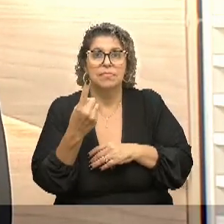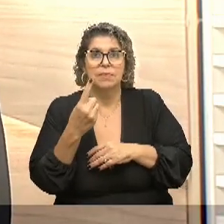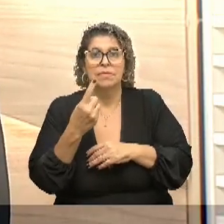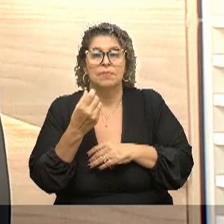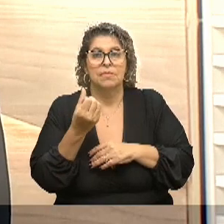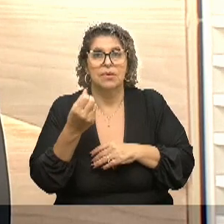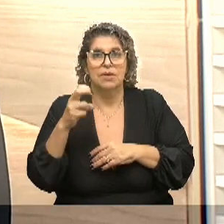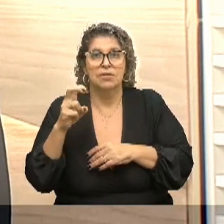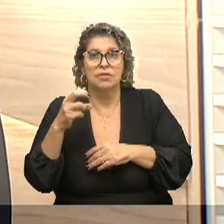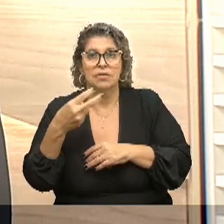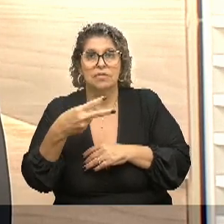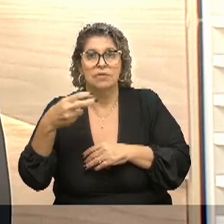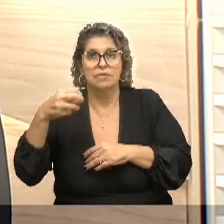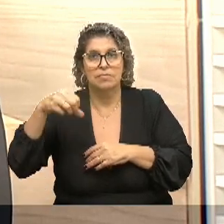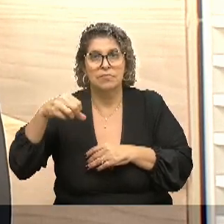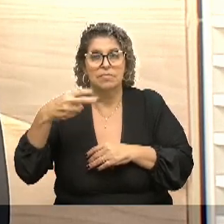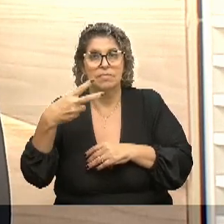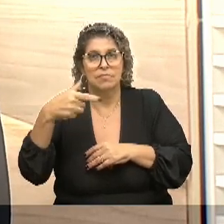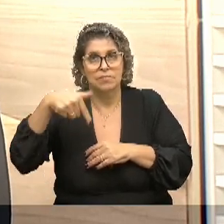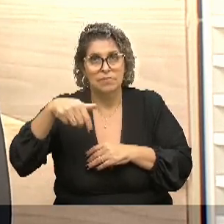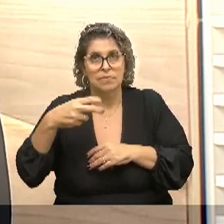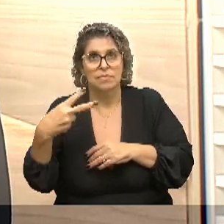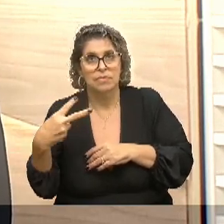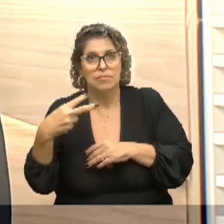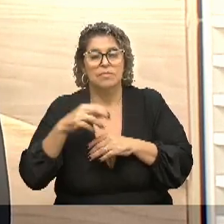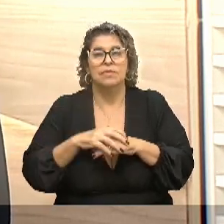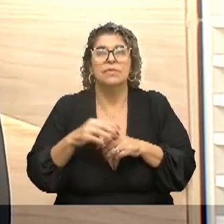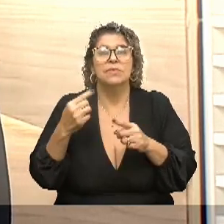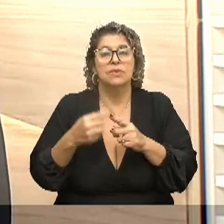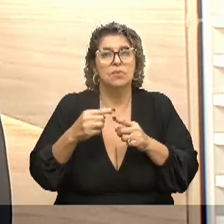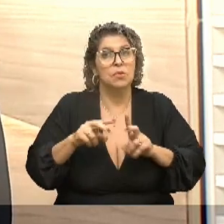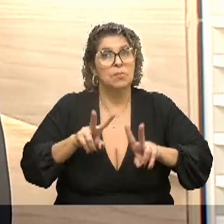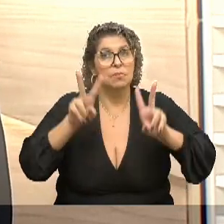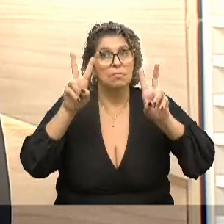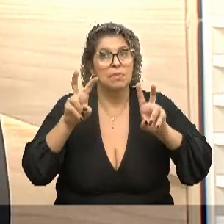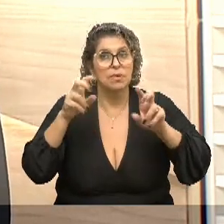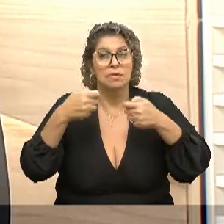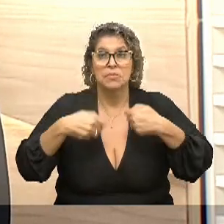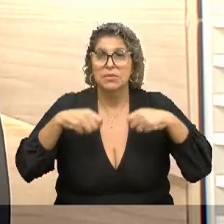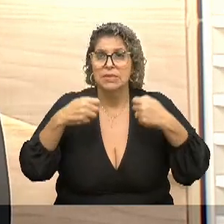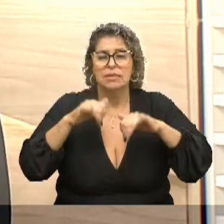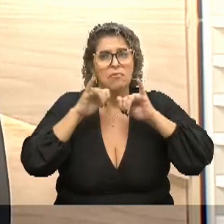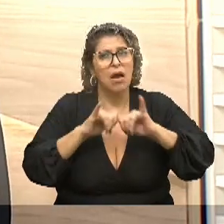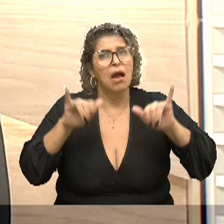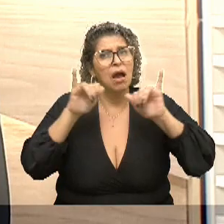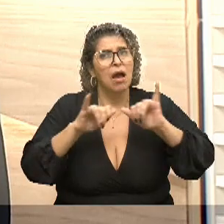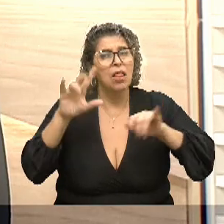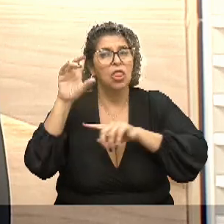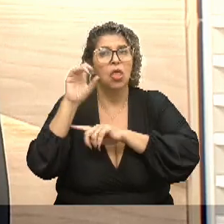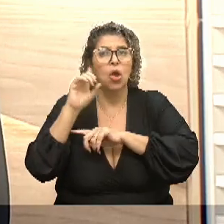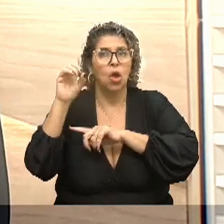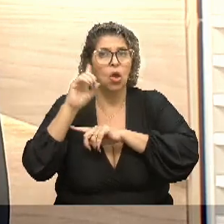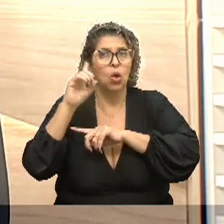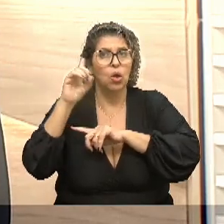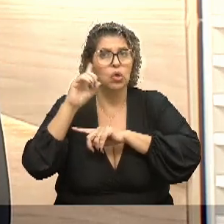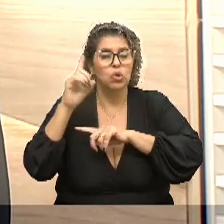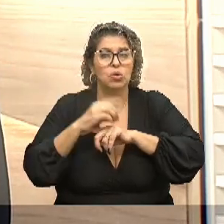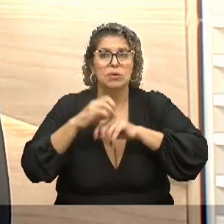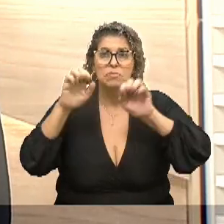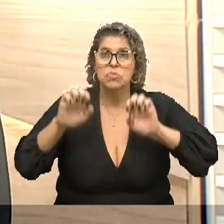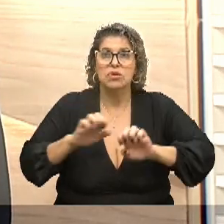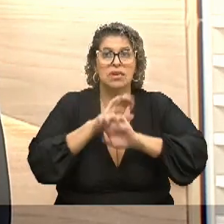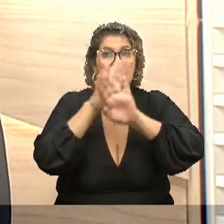-2972, e acho que é uma pauta que a gente tem que falar sobre ela todos os dias, né? Com muita